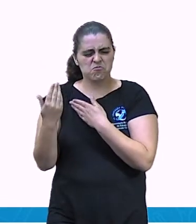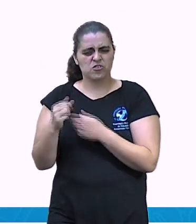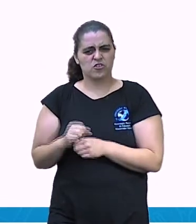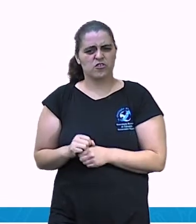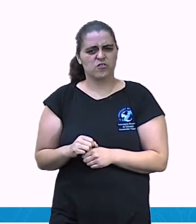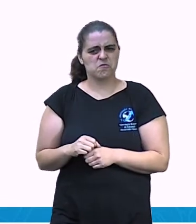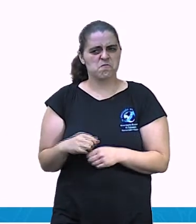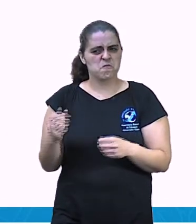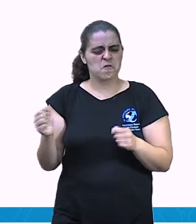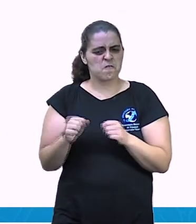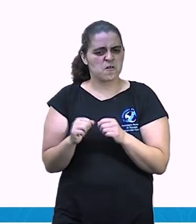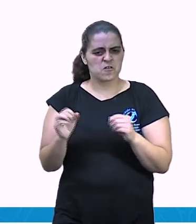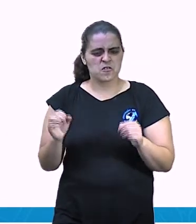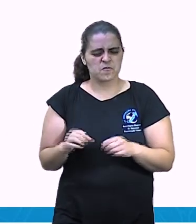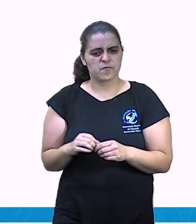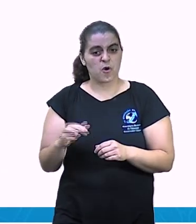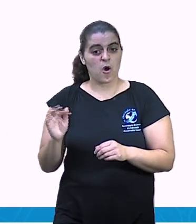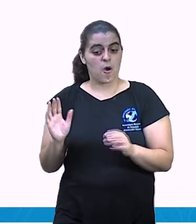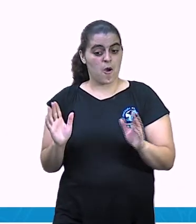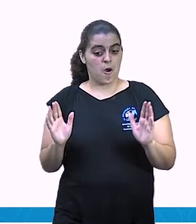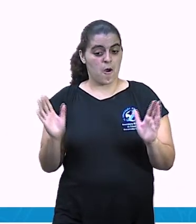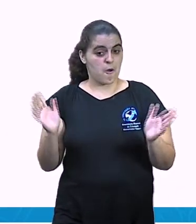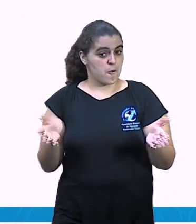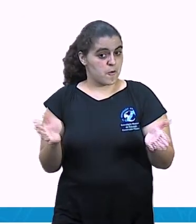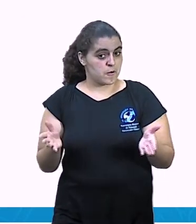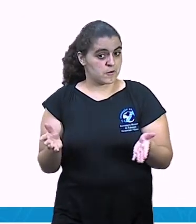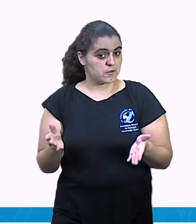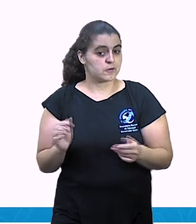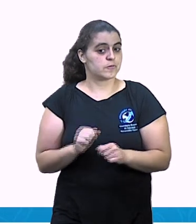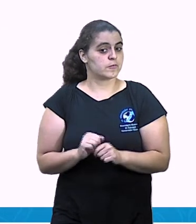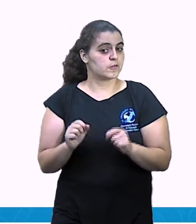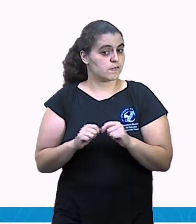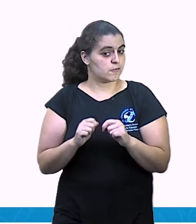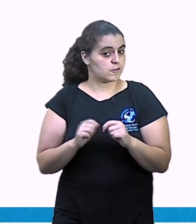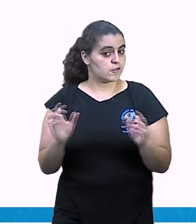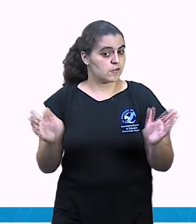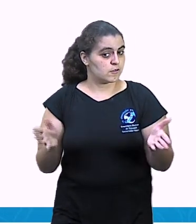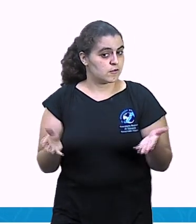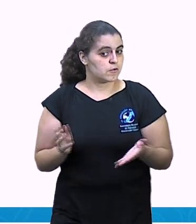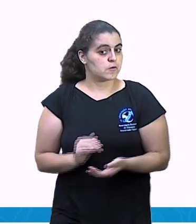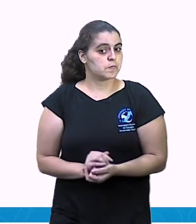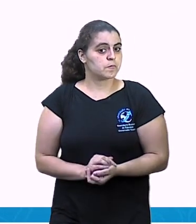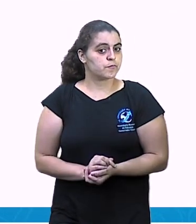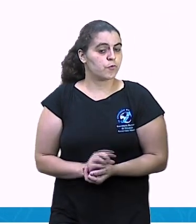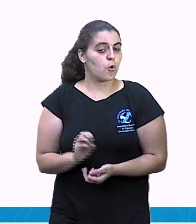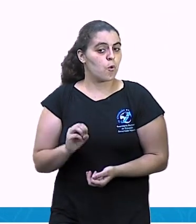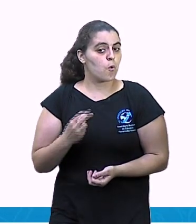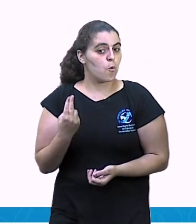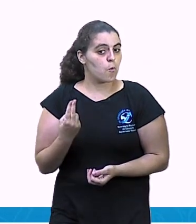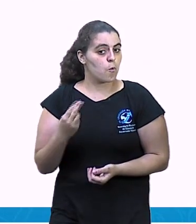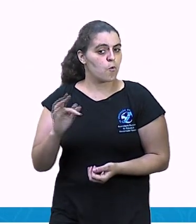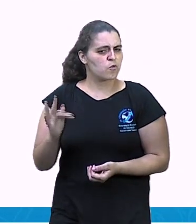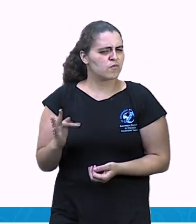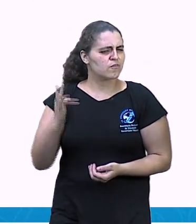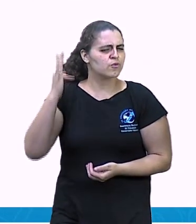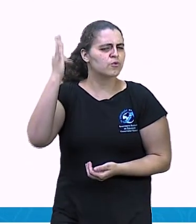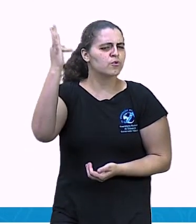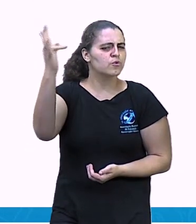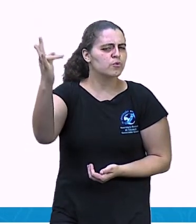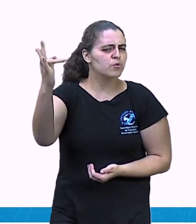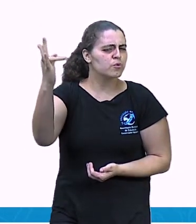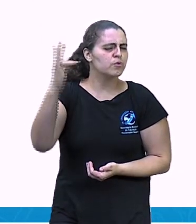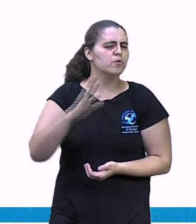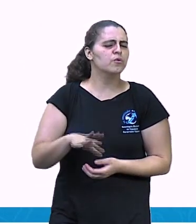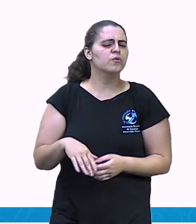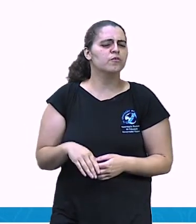aconteceu, no presente, que está acontecendo no momento, ou no futuro, que